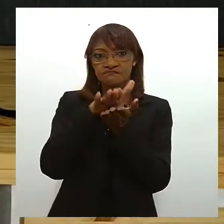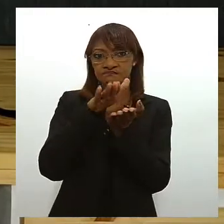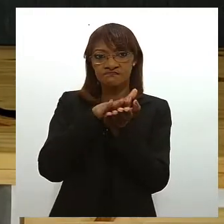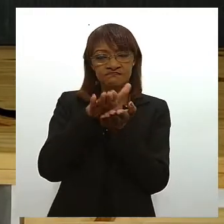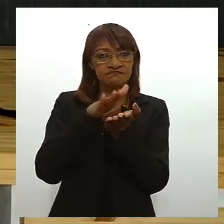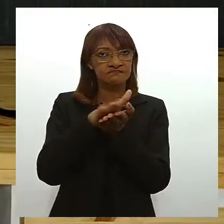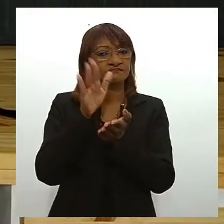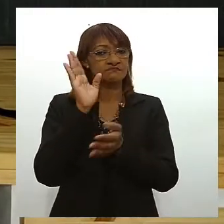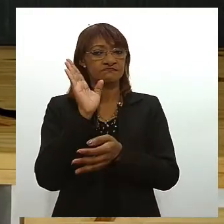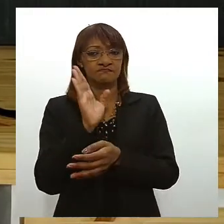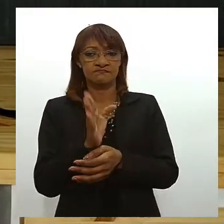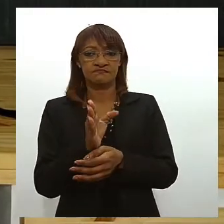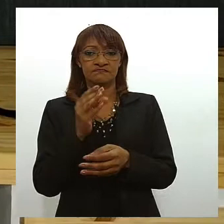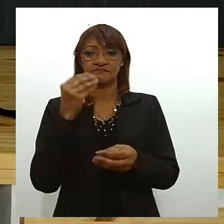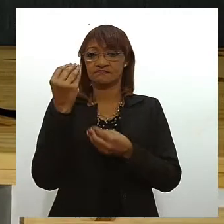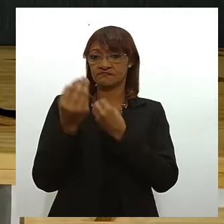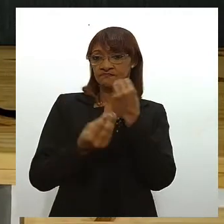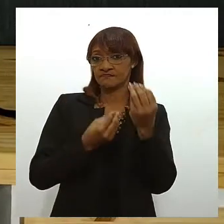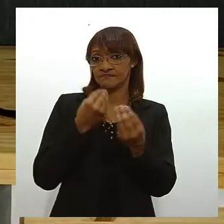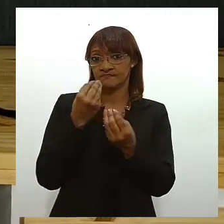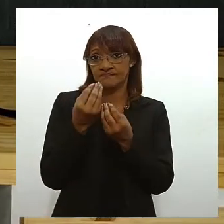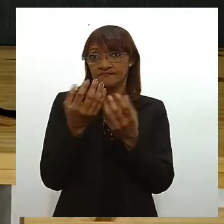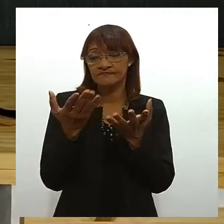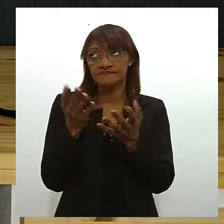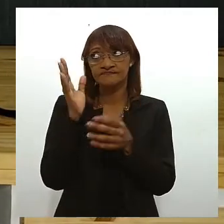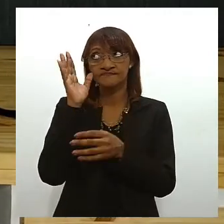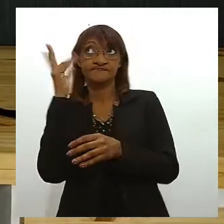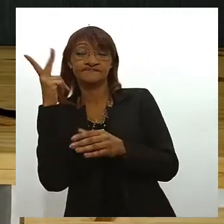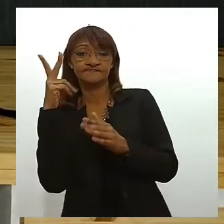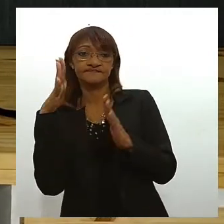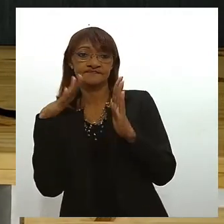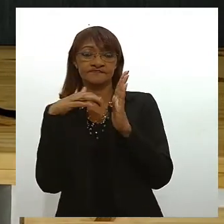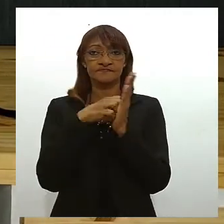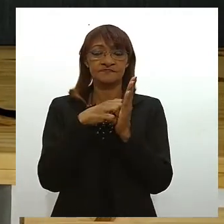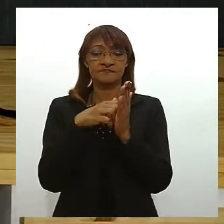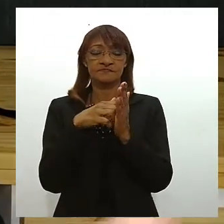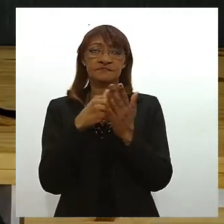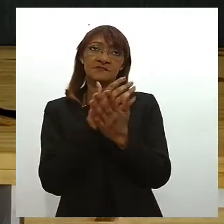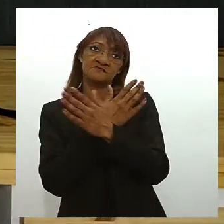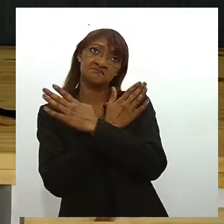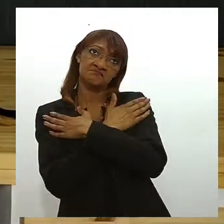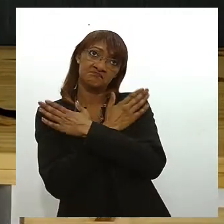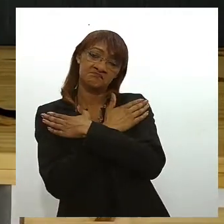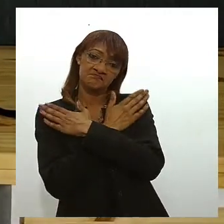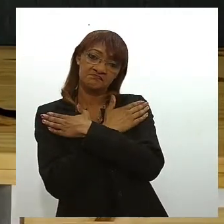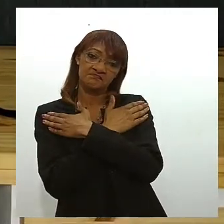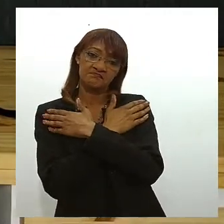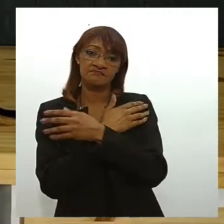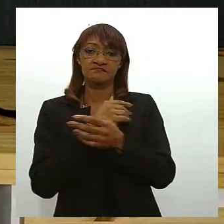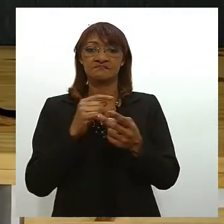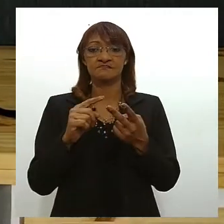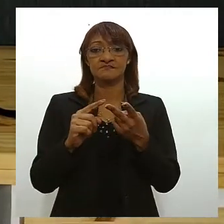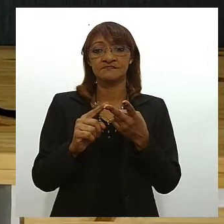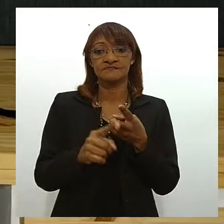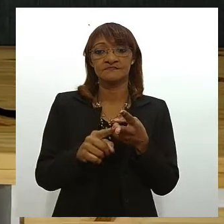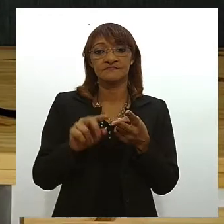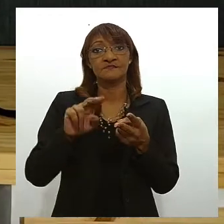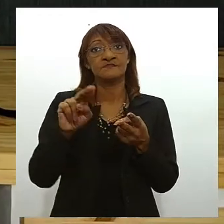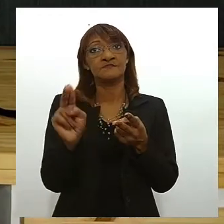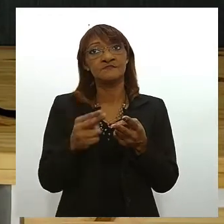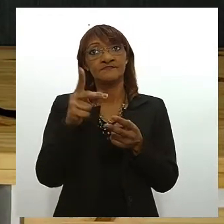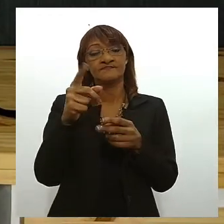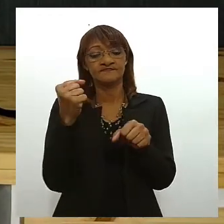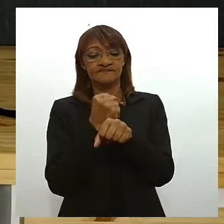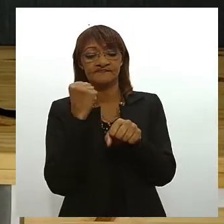emergência como um acidente de carro a perda de um emprego alguma reforma que você precise fazer em sua casa